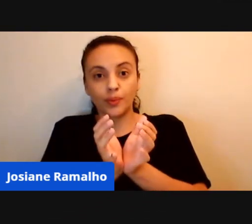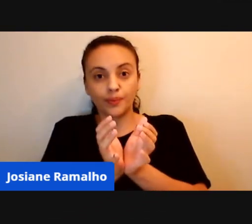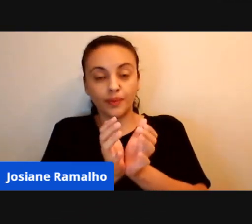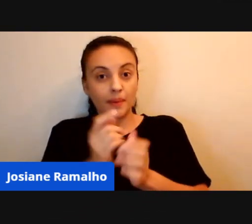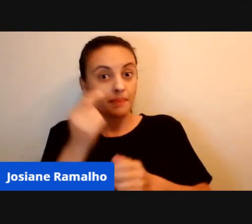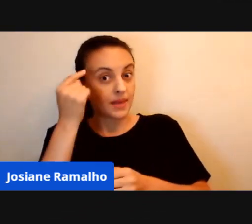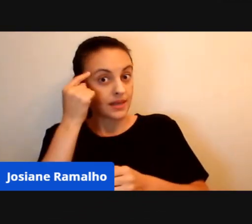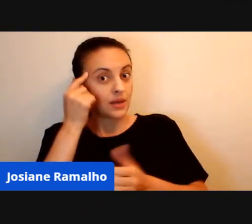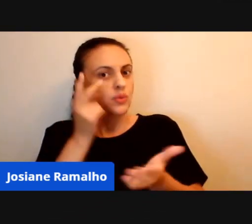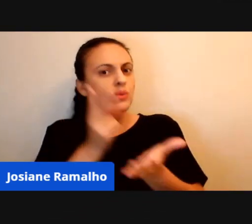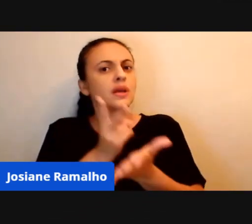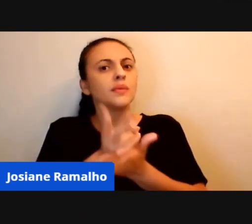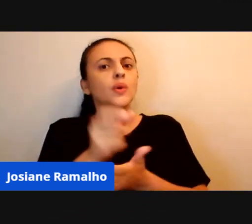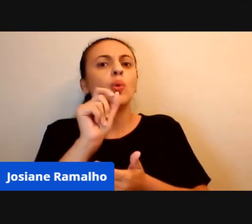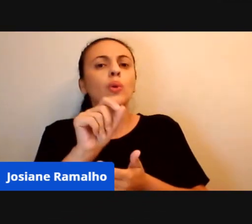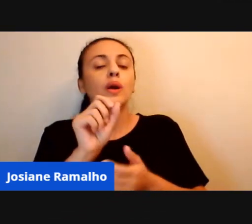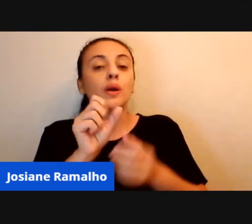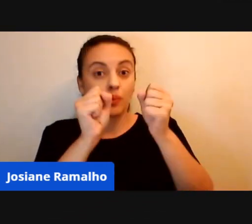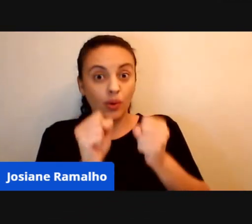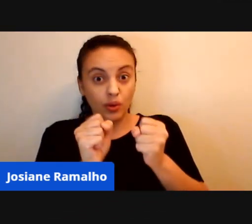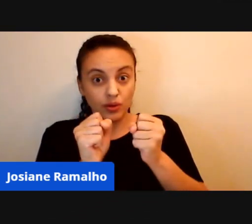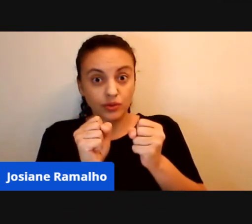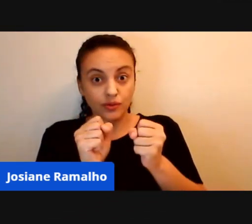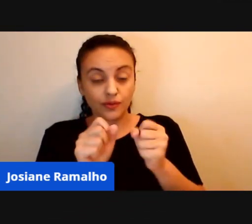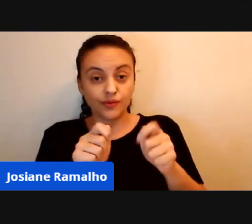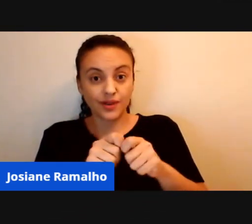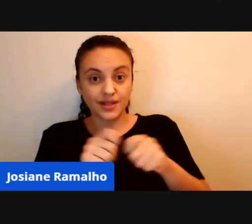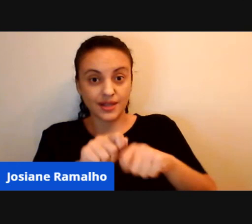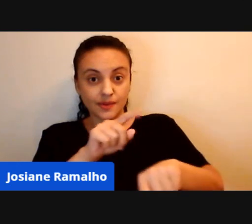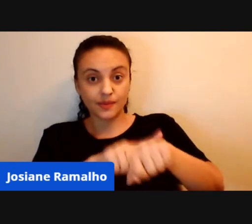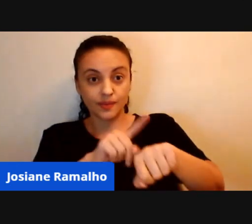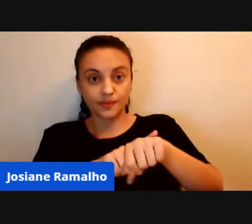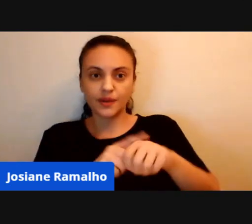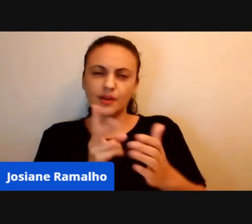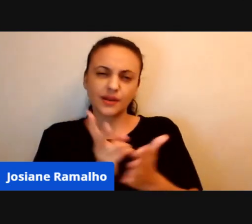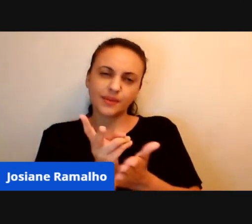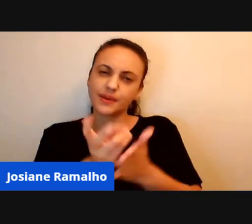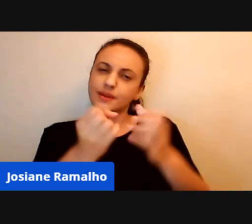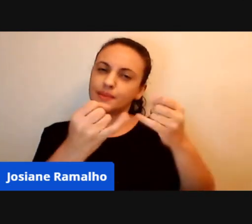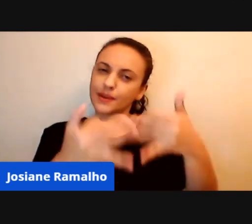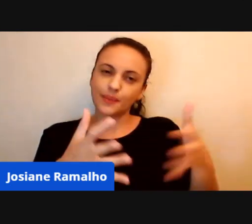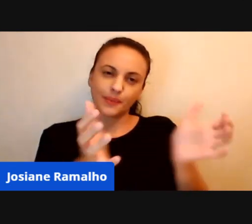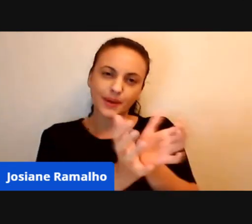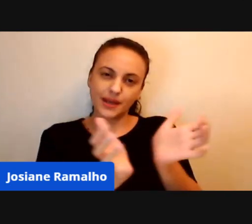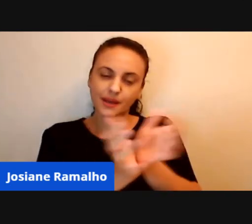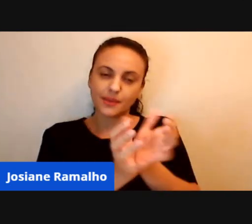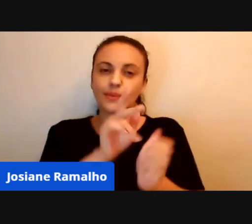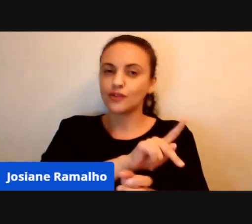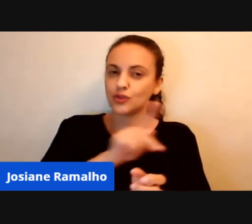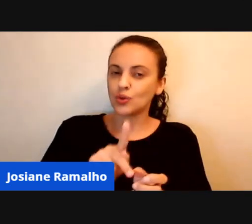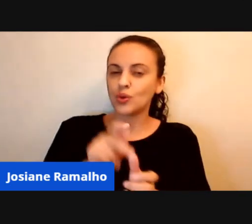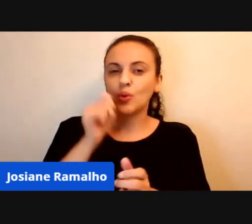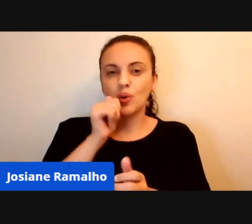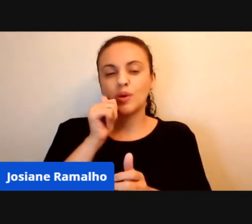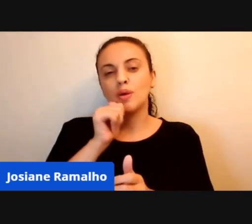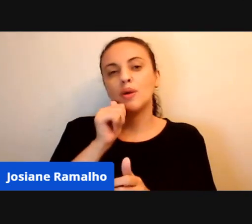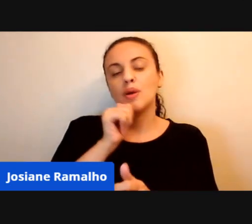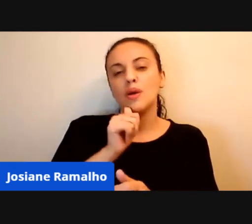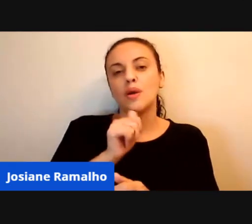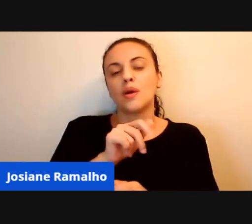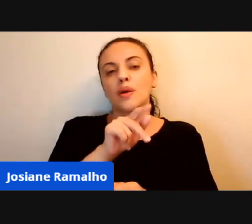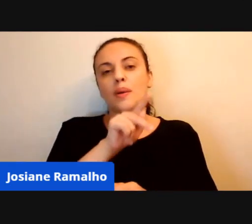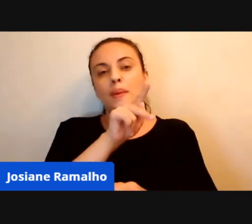momento. E eu sempre digo para a equipe, eu digo para você, professor, professora, que tá, tá nos assistindo